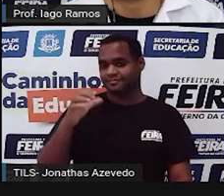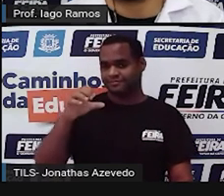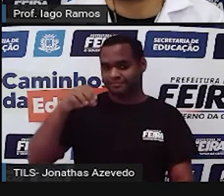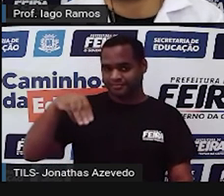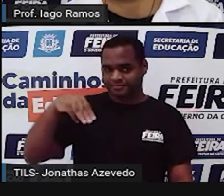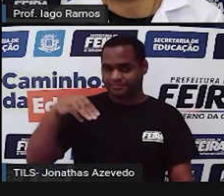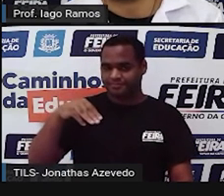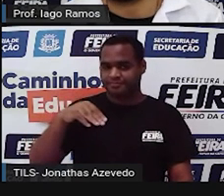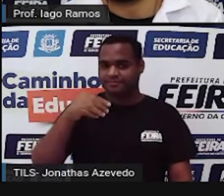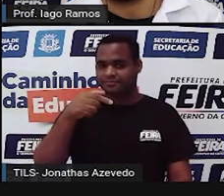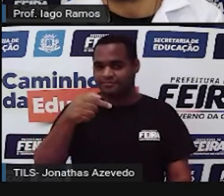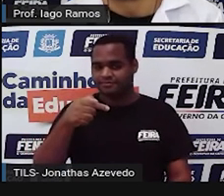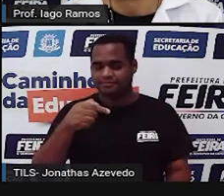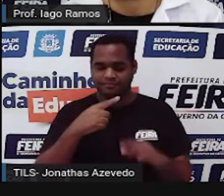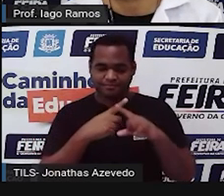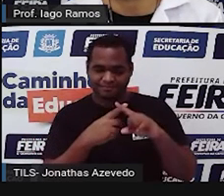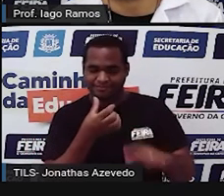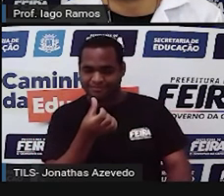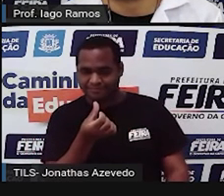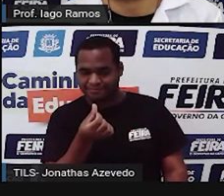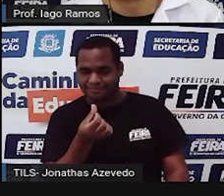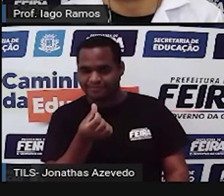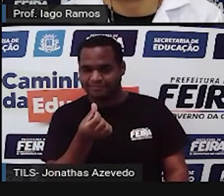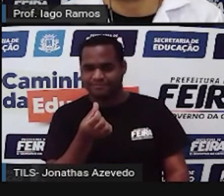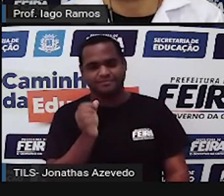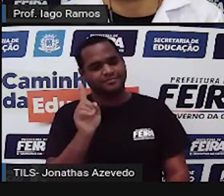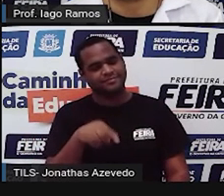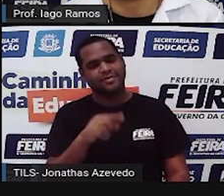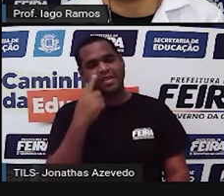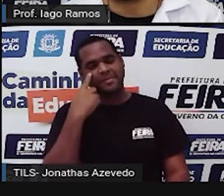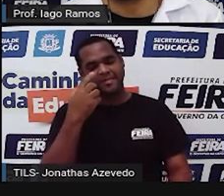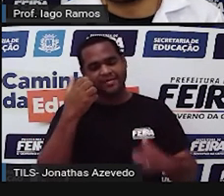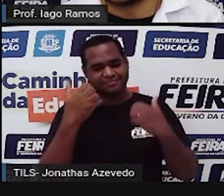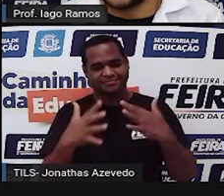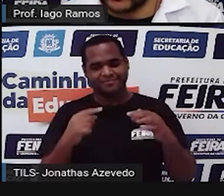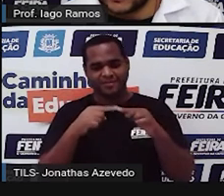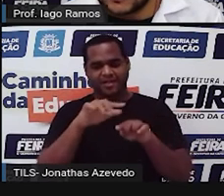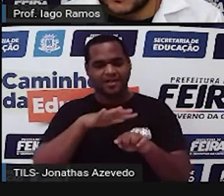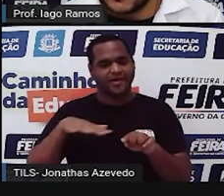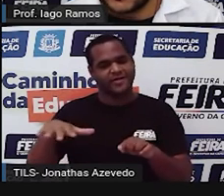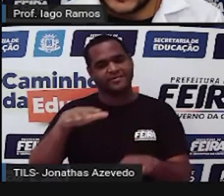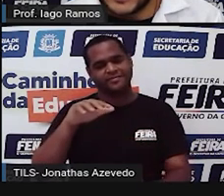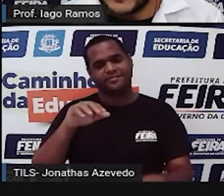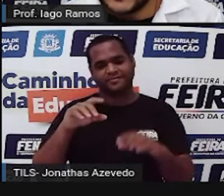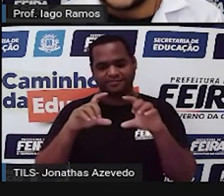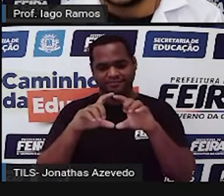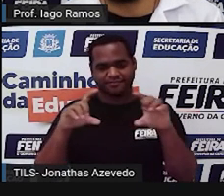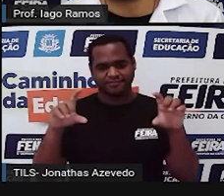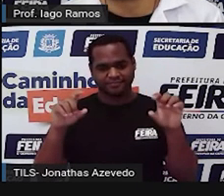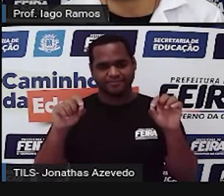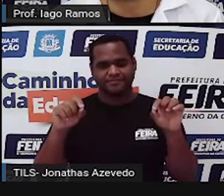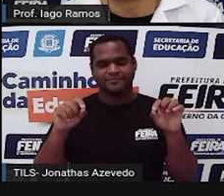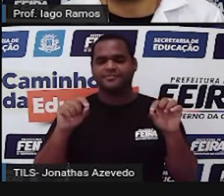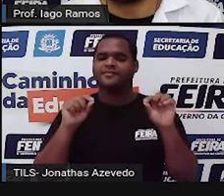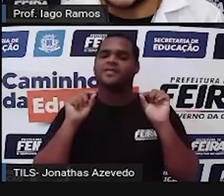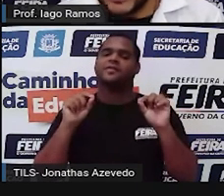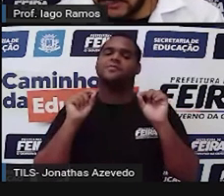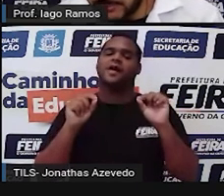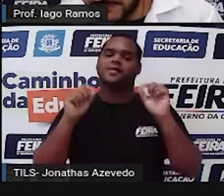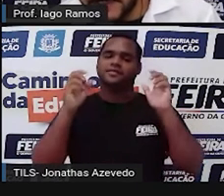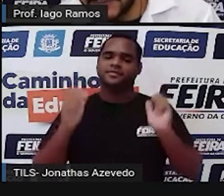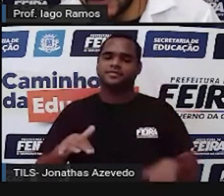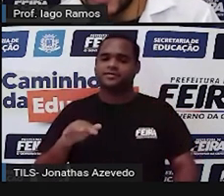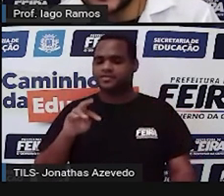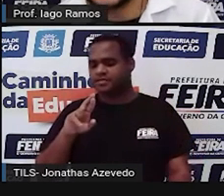apenas 7 vezes 6, a gente está calculando como se fosse área de retângulo. Tá? E como é que vai fazer a do